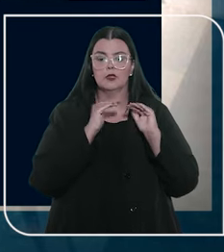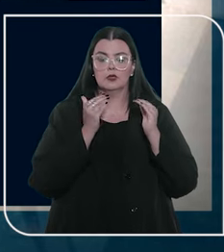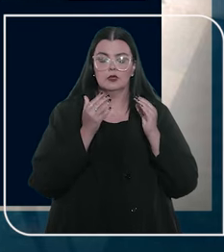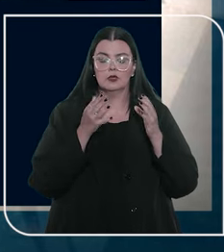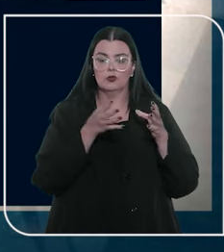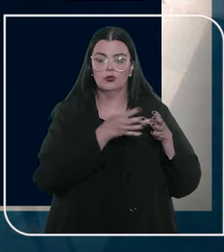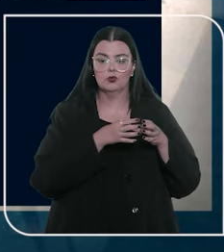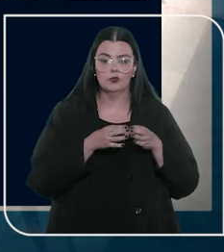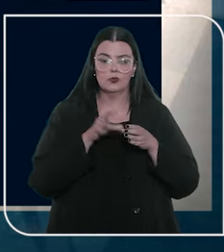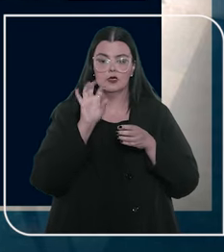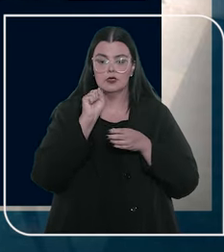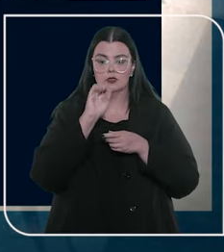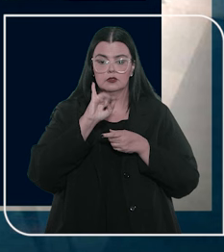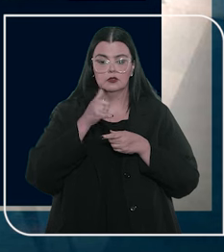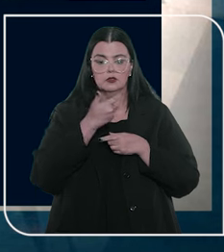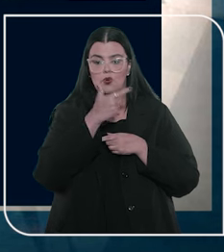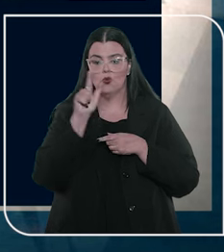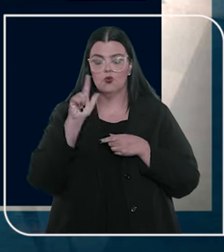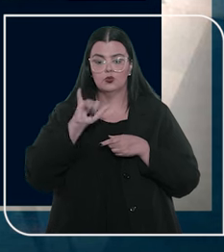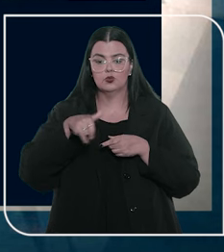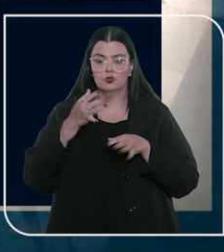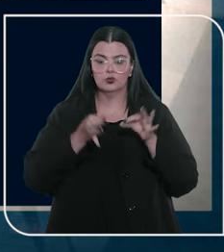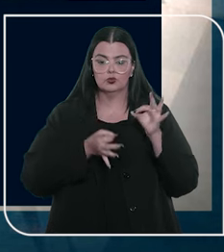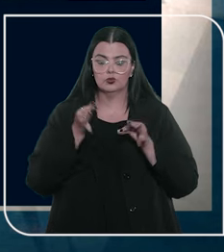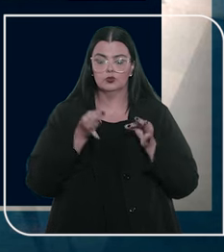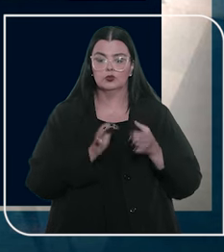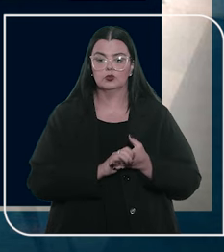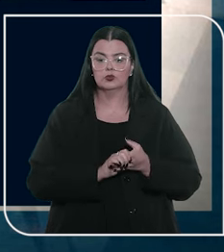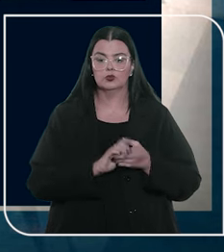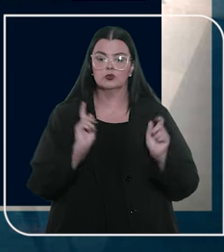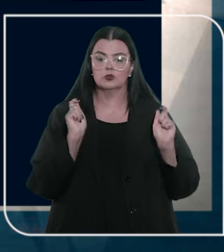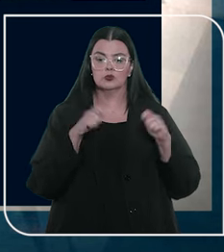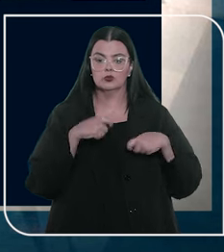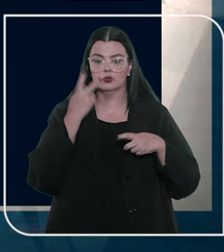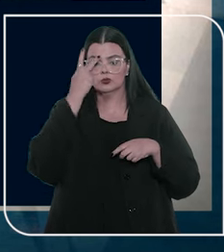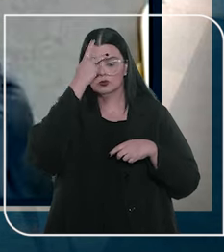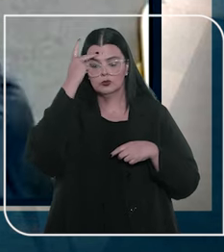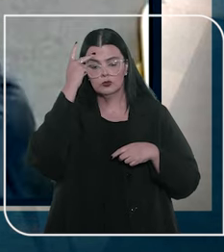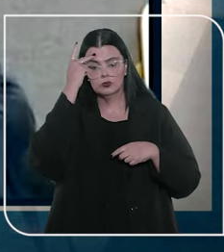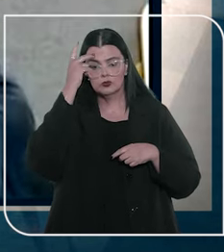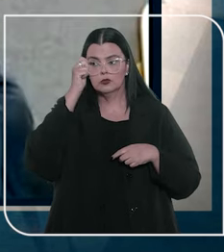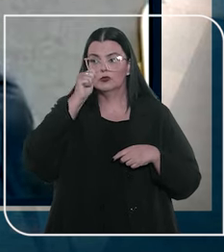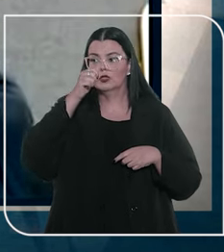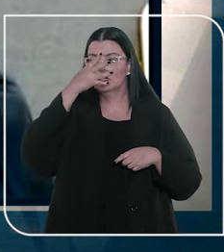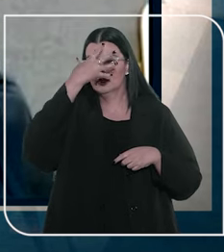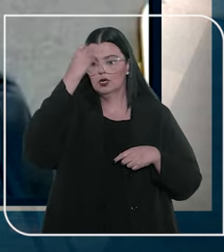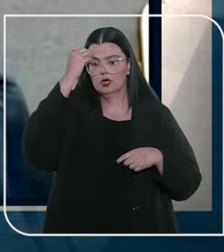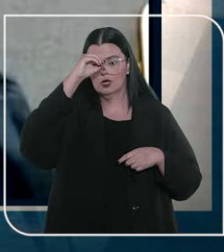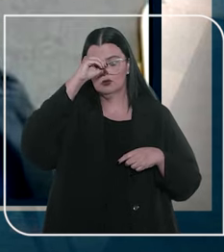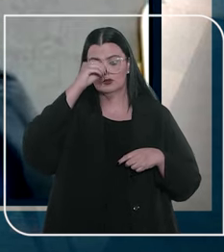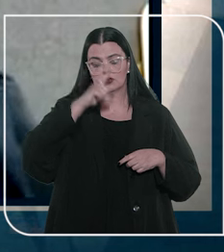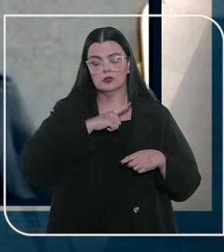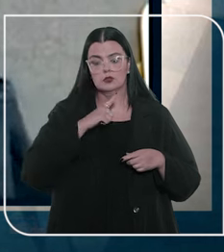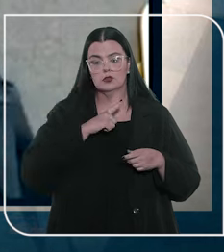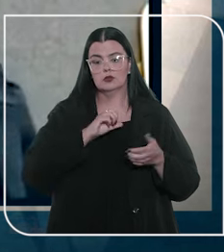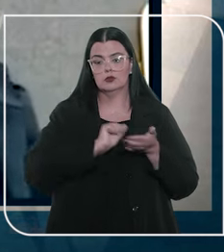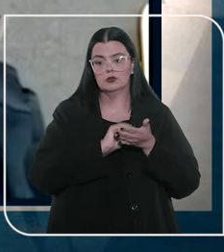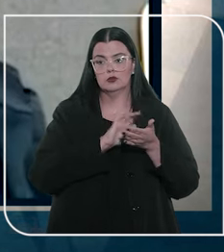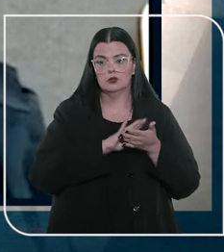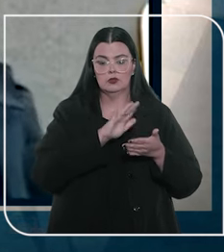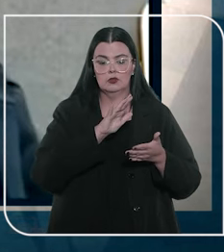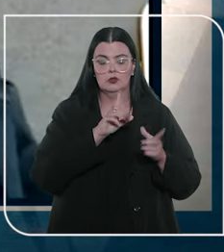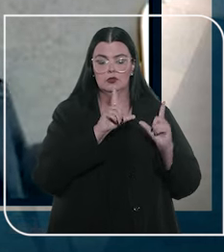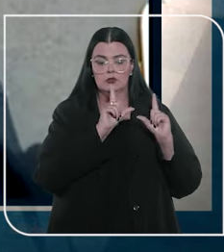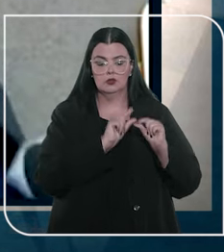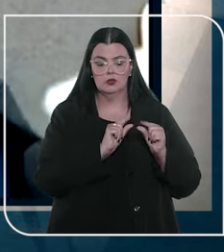turma do STJ decidiu, em outro julgado, pela possibilidade de as pessoas com Alzheimer terem direito à